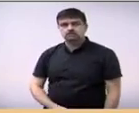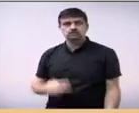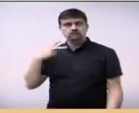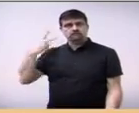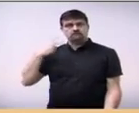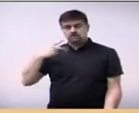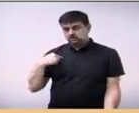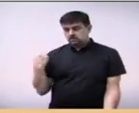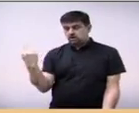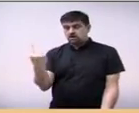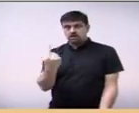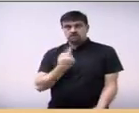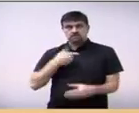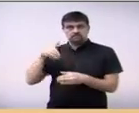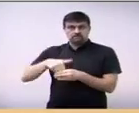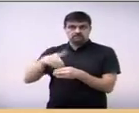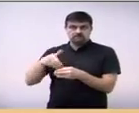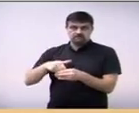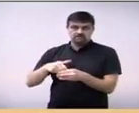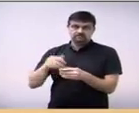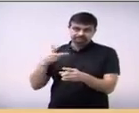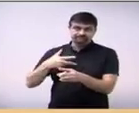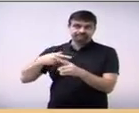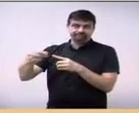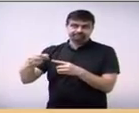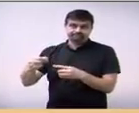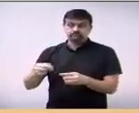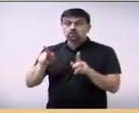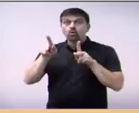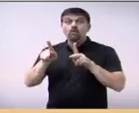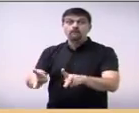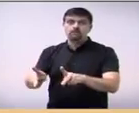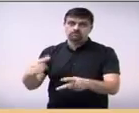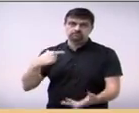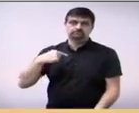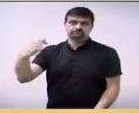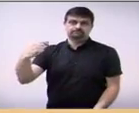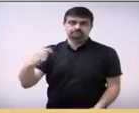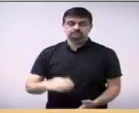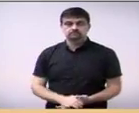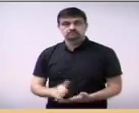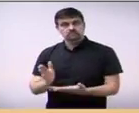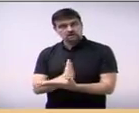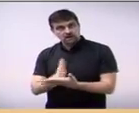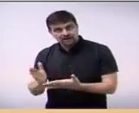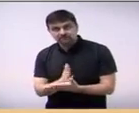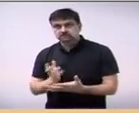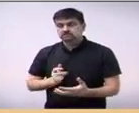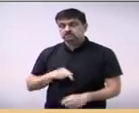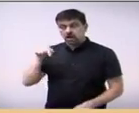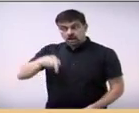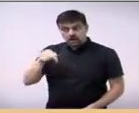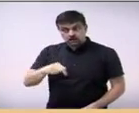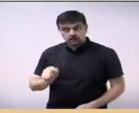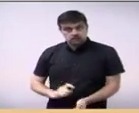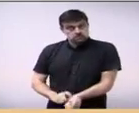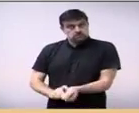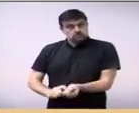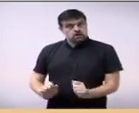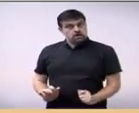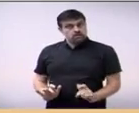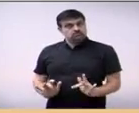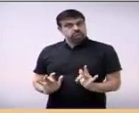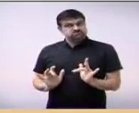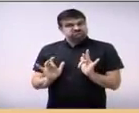Afinal, foi por isso que nos colocaram aqui. Às vezes, é claro, o clima esquenta, os ânimos ficam